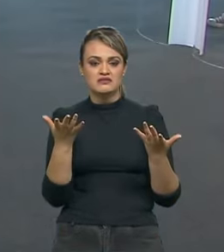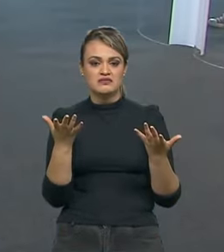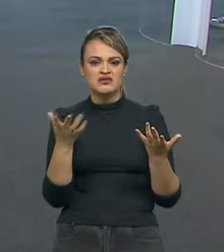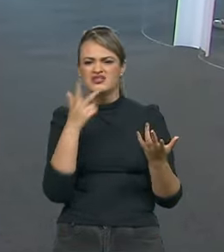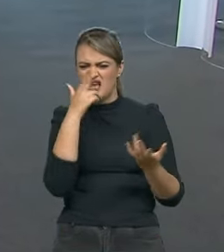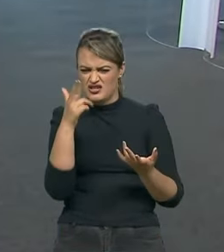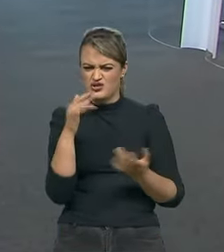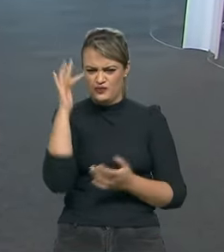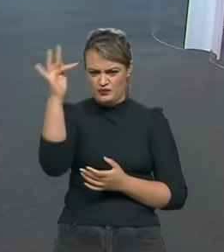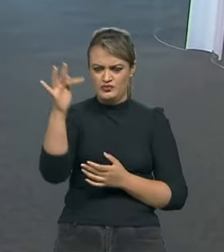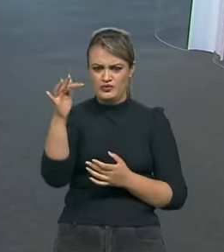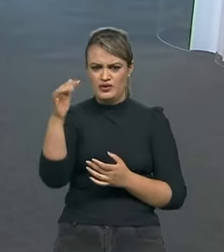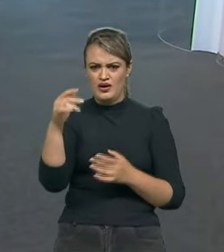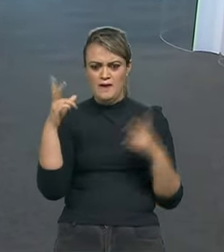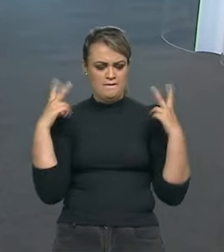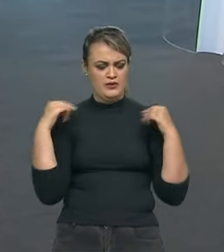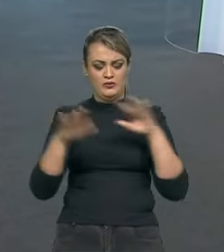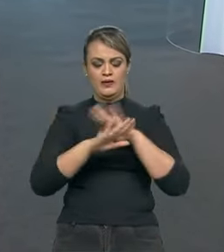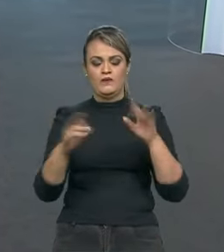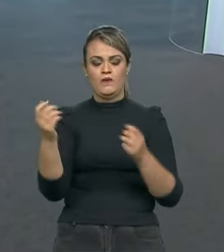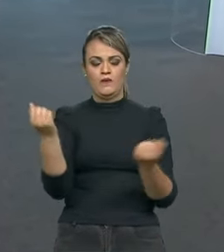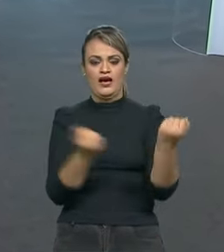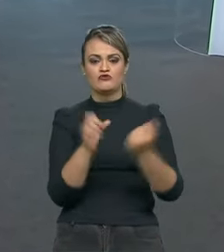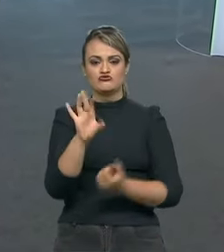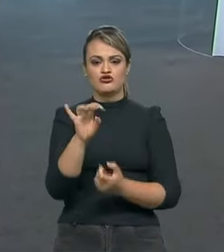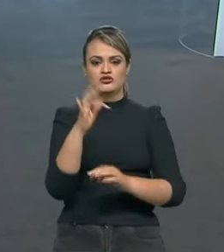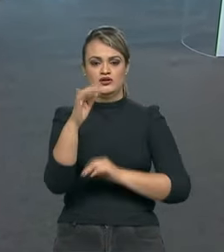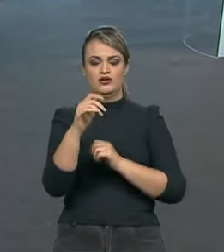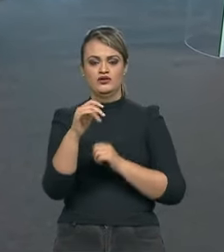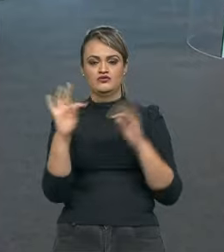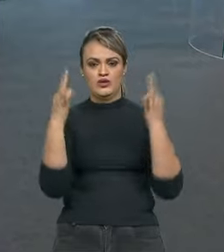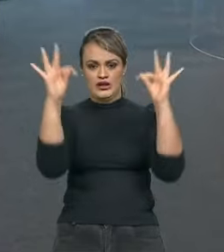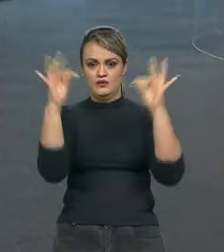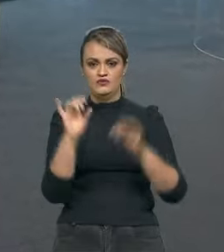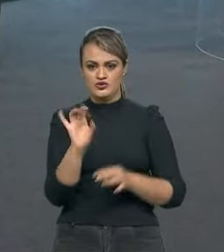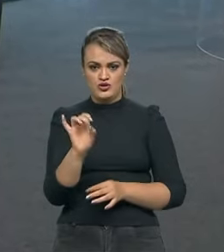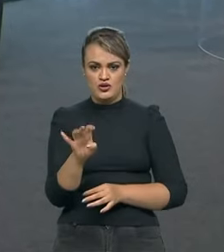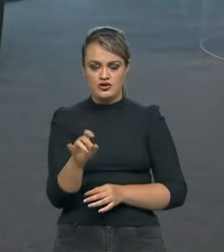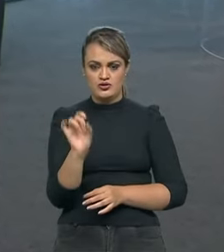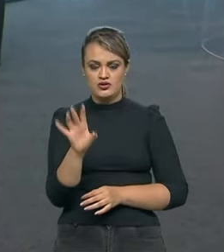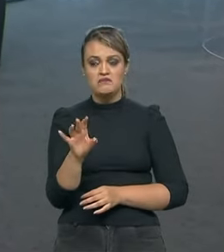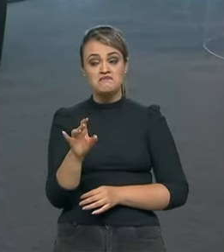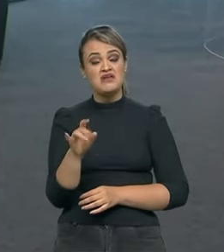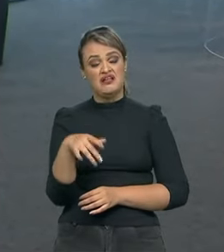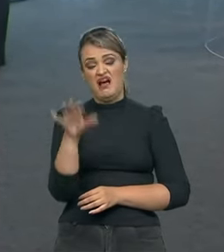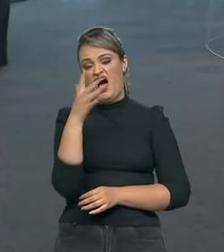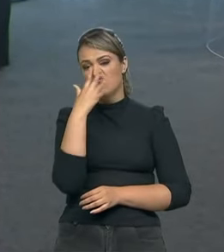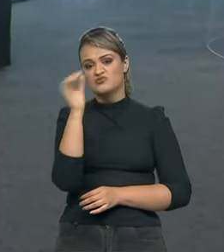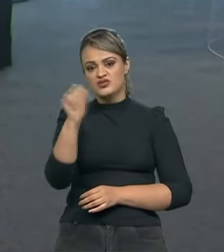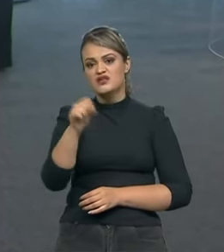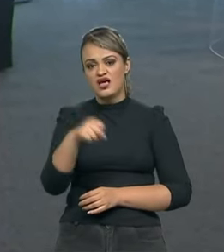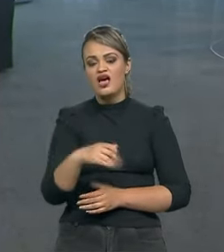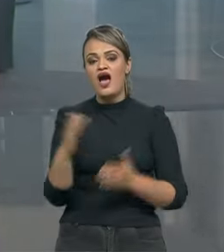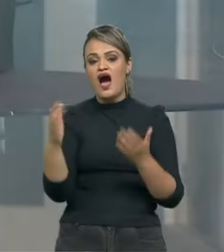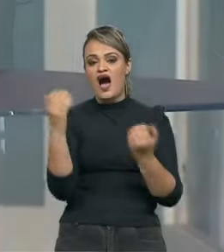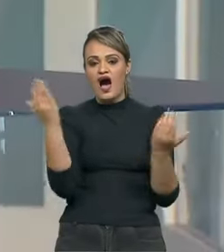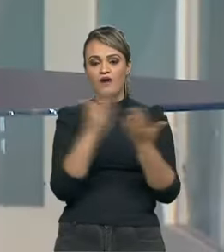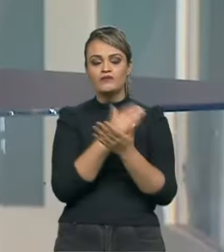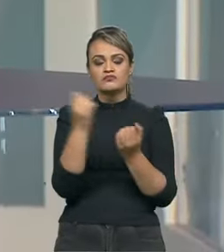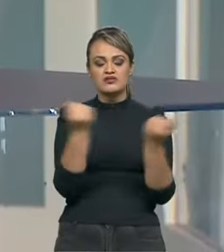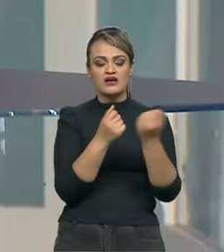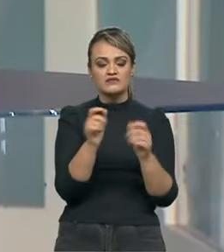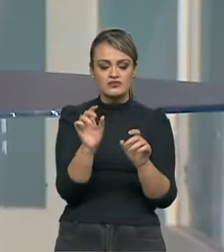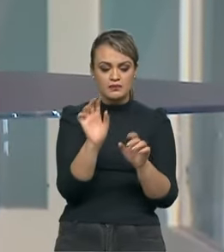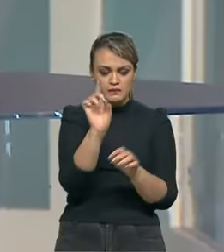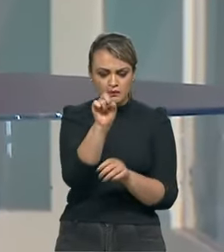Acredita que num futuro próximo teremos pilotos virtuais? Com certeza. Já tem hoje carros que você programa e